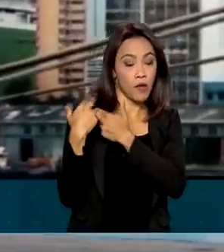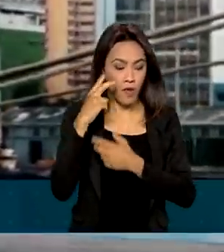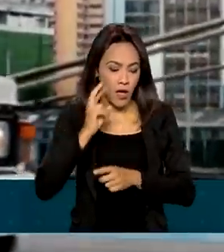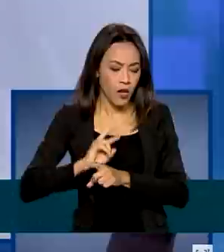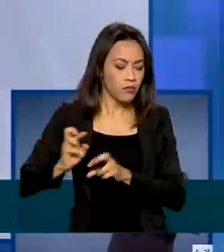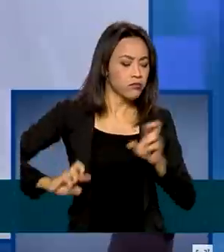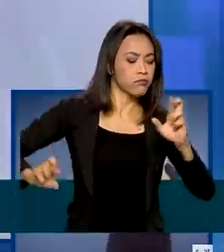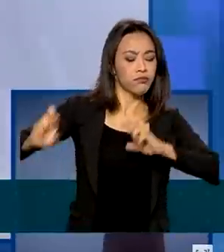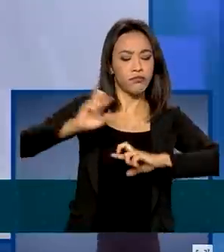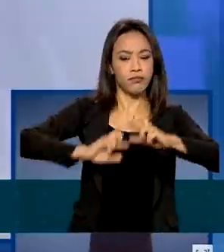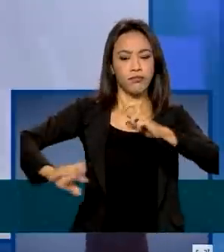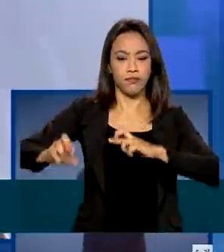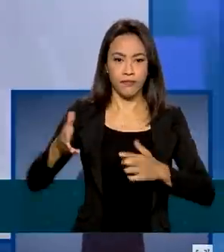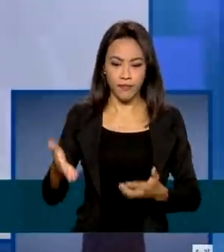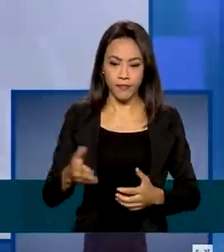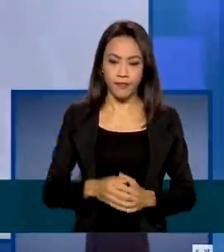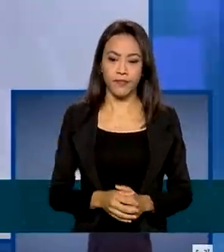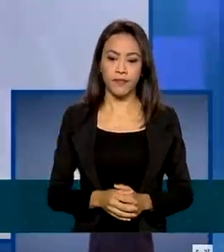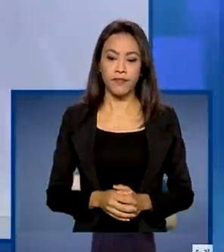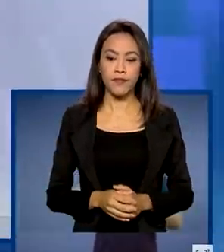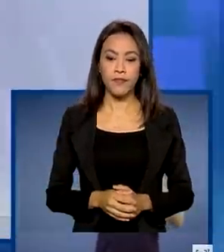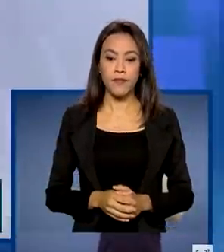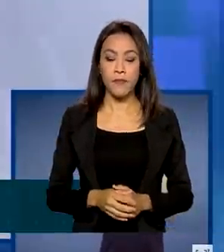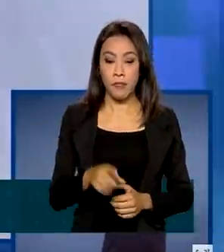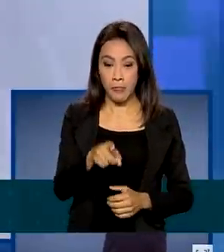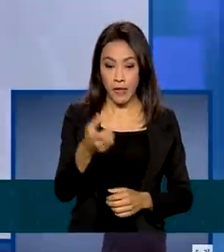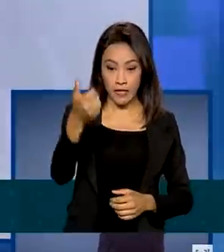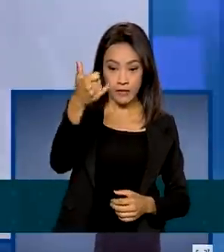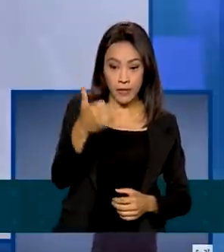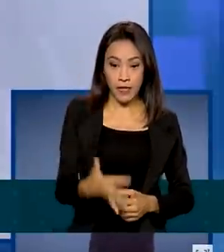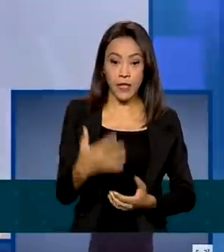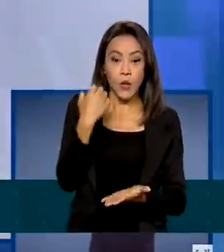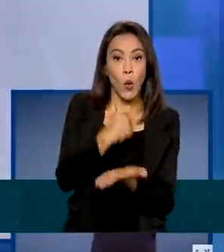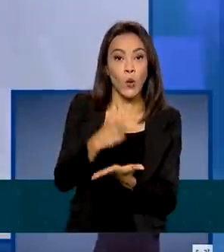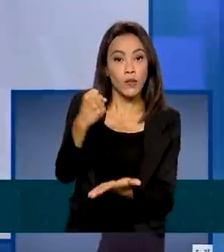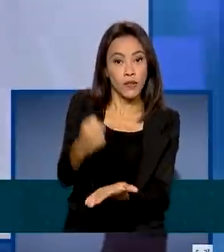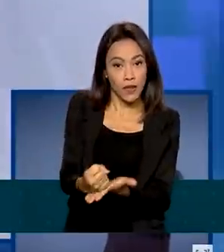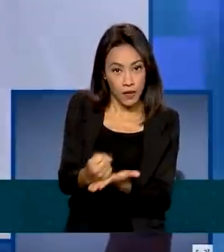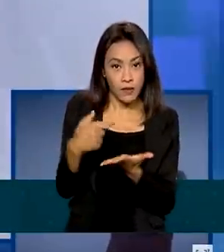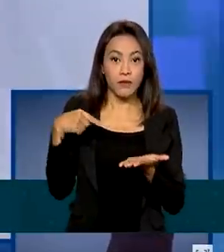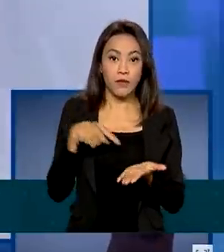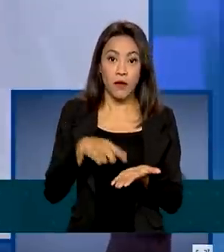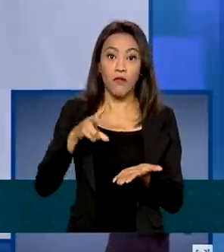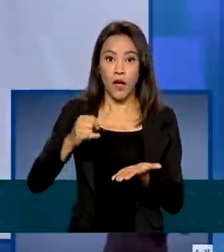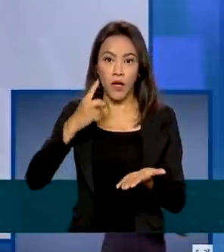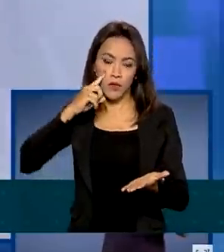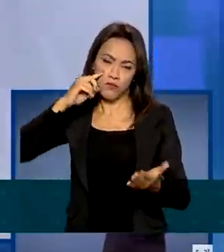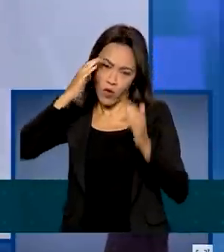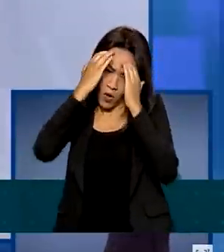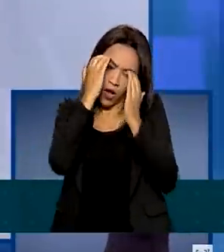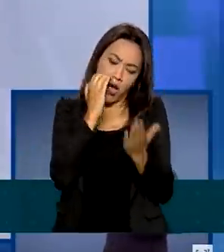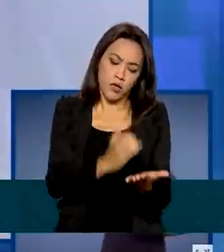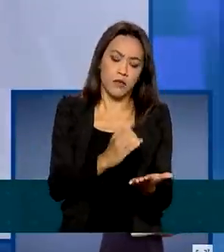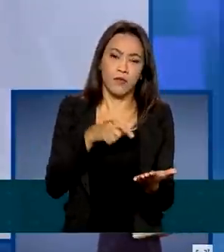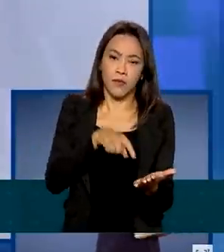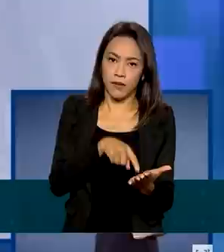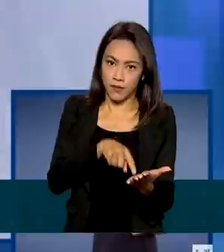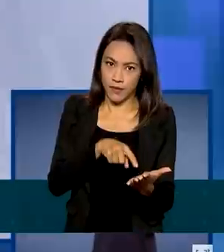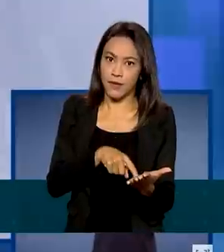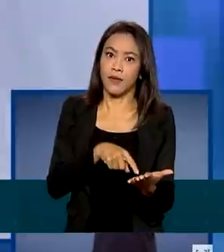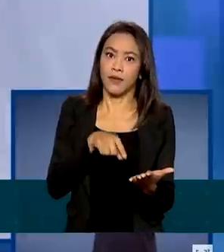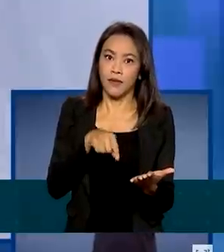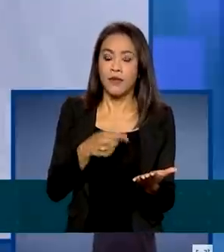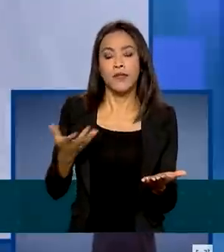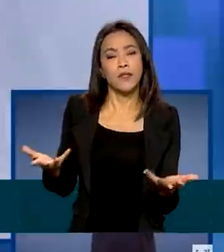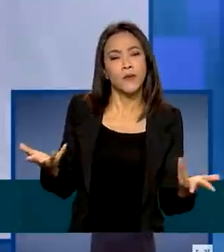companhia. Ela fará com que o contrato de concessão possa atingir sua finalidade, que não outra senão a trazer desenvolvimento,